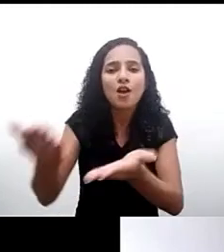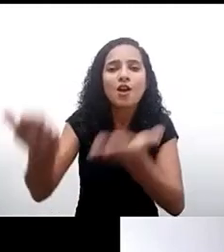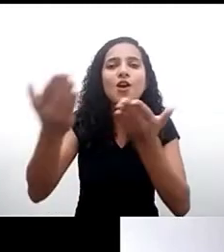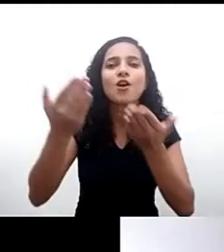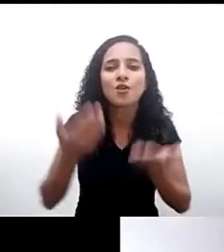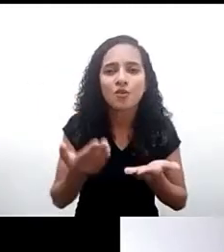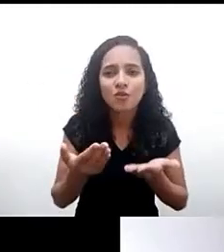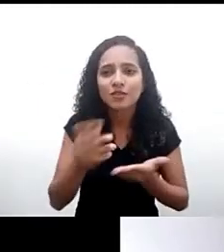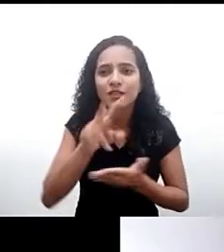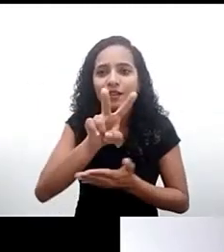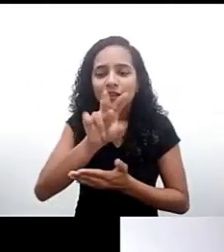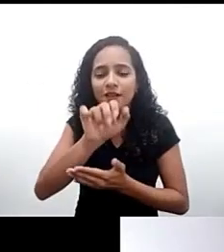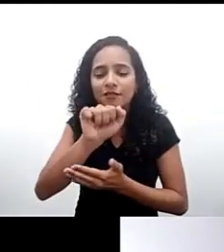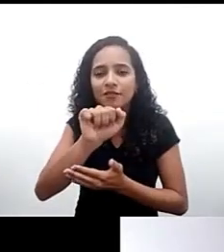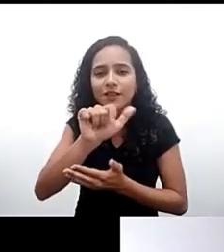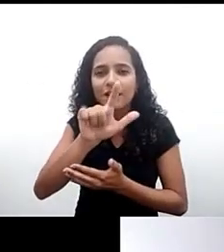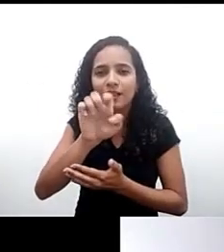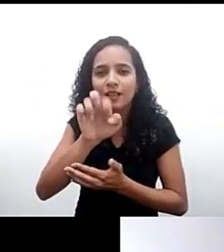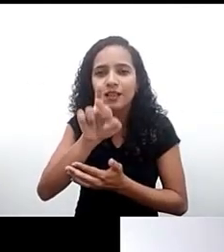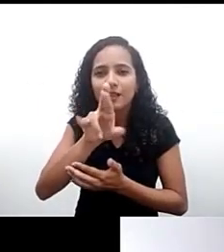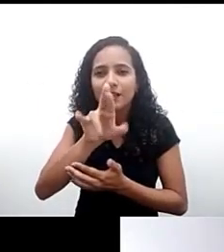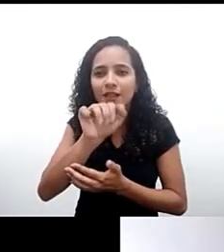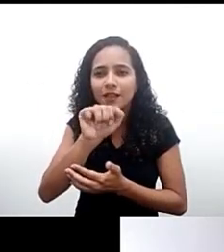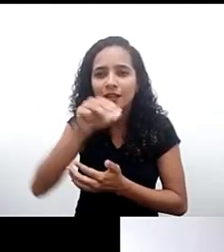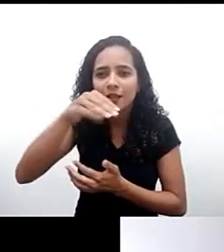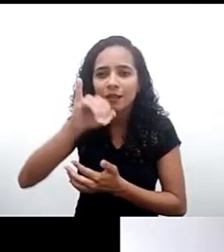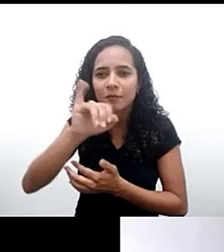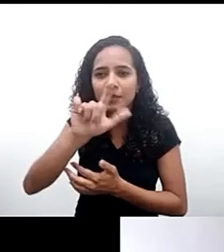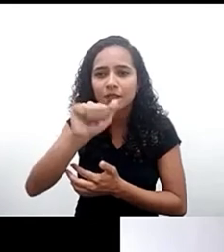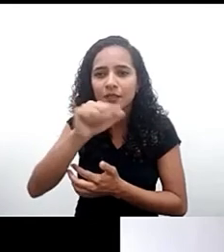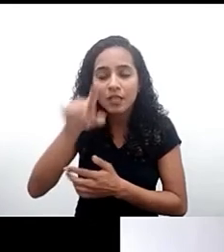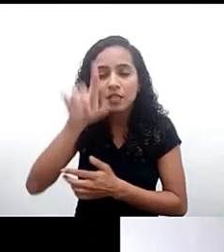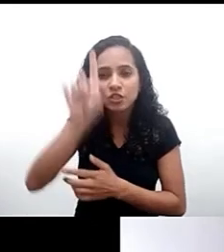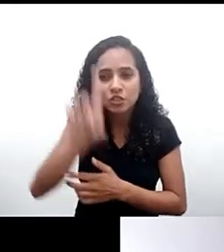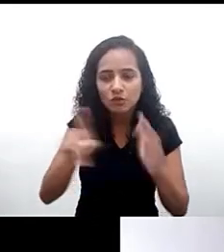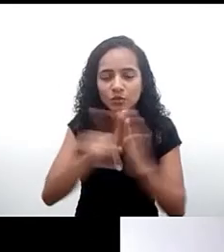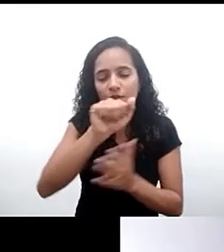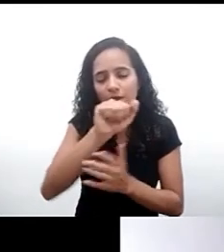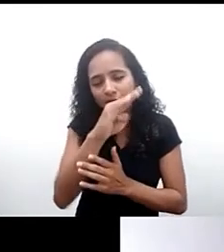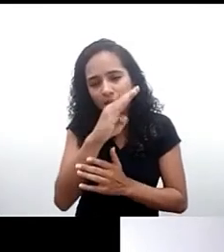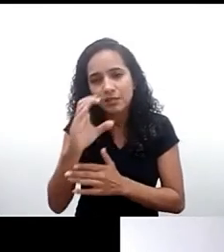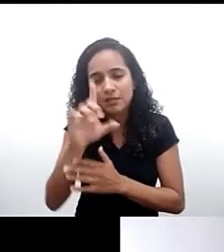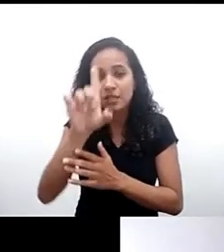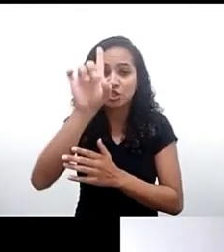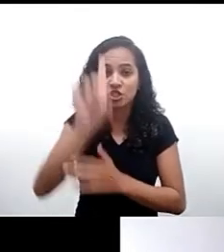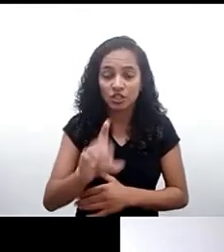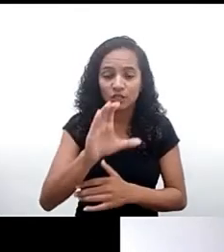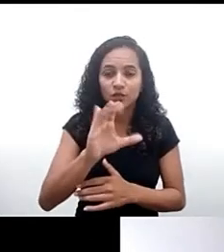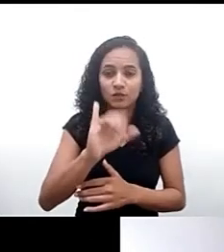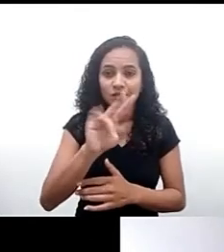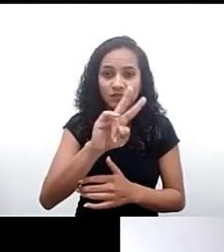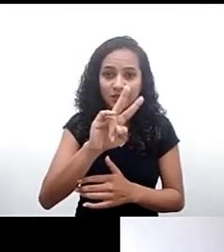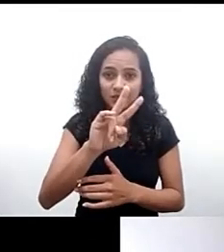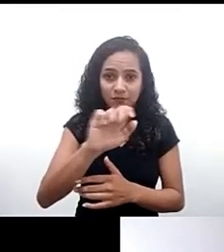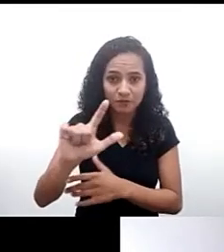Valéria Milanese diretora executiva da ADC Associação pelos Direitos Civis da